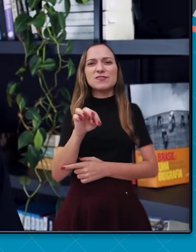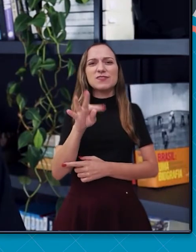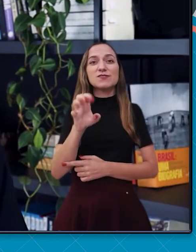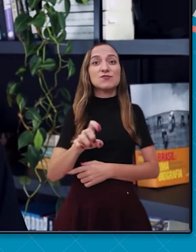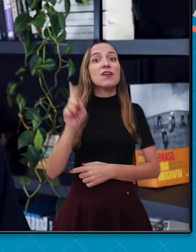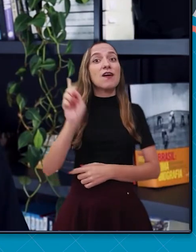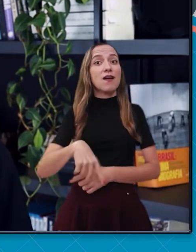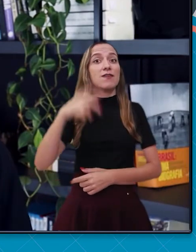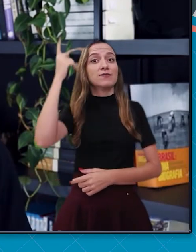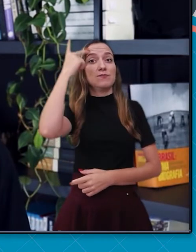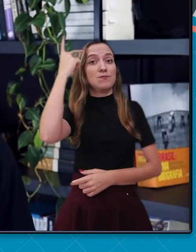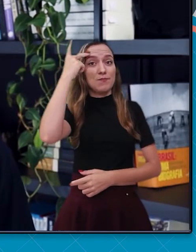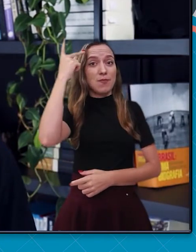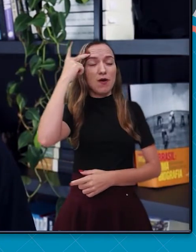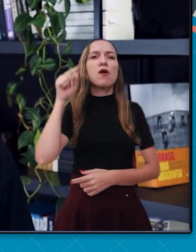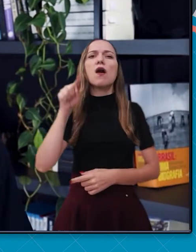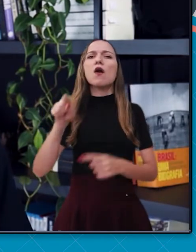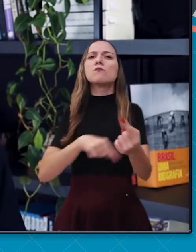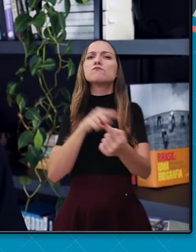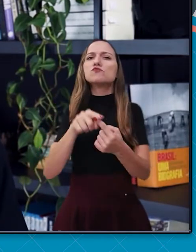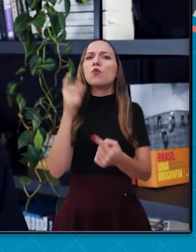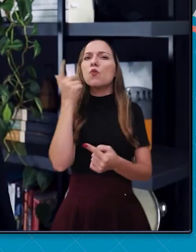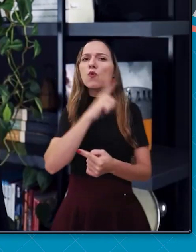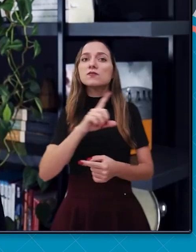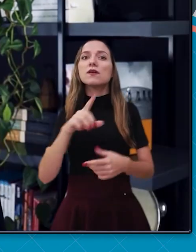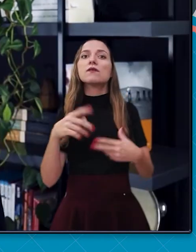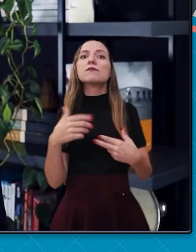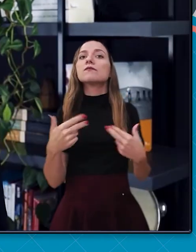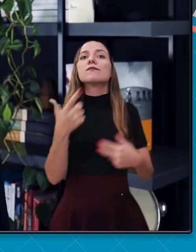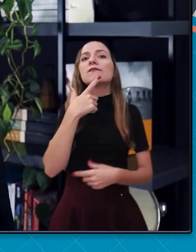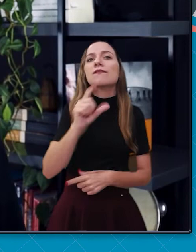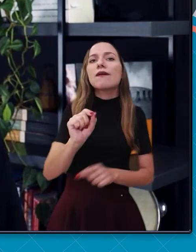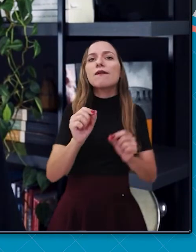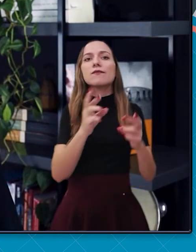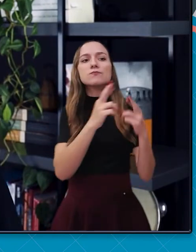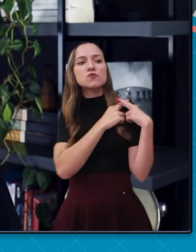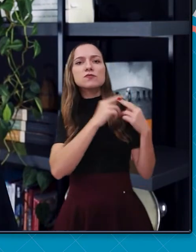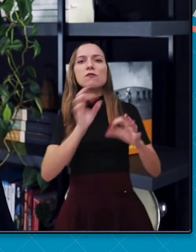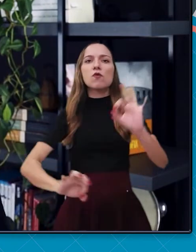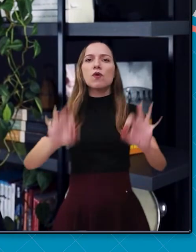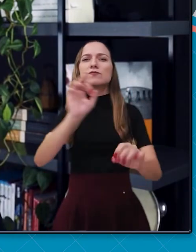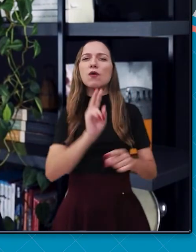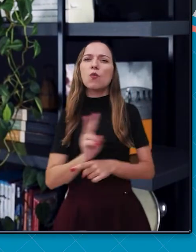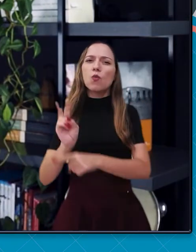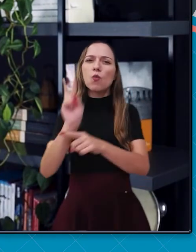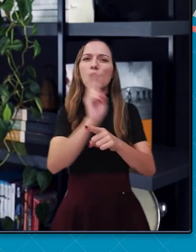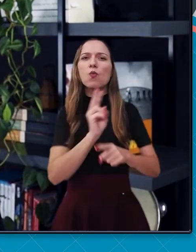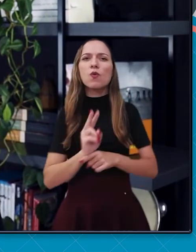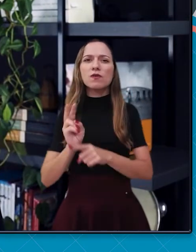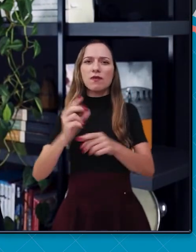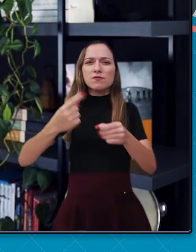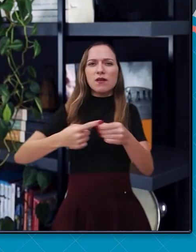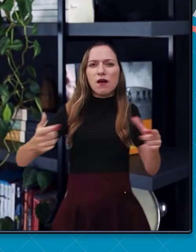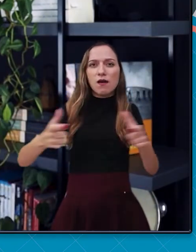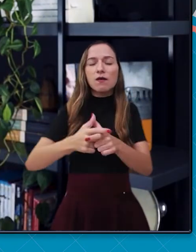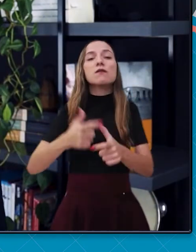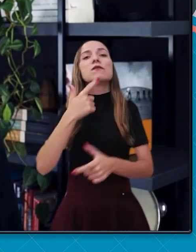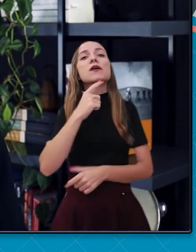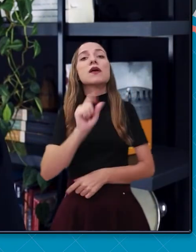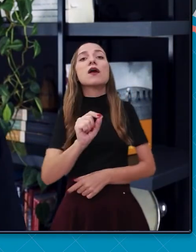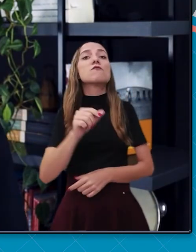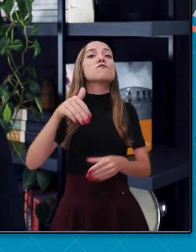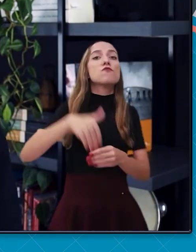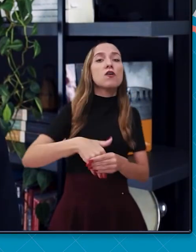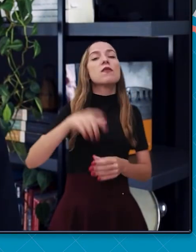escolher o conselho administrativo da vila. Quem votava eram os chamados homens bons, que vinham